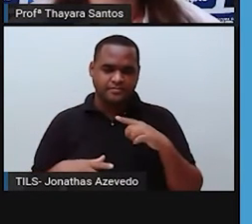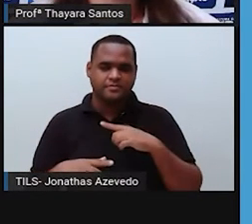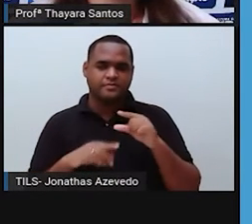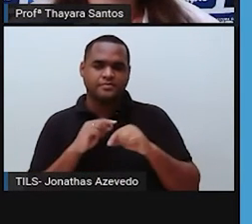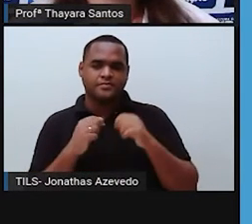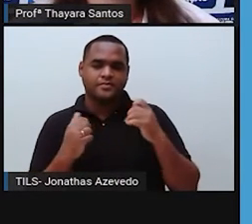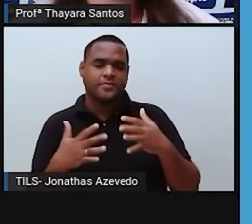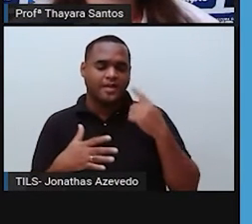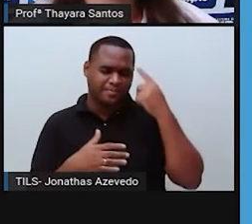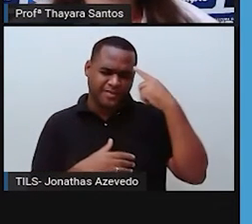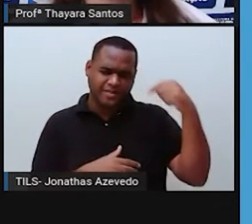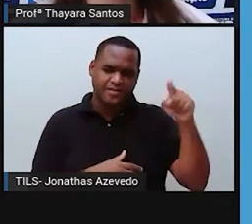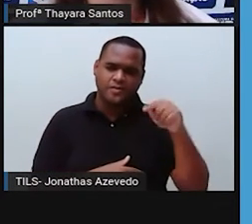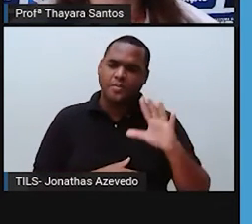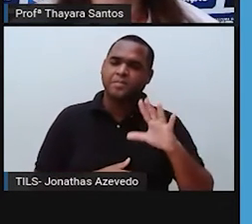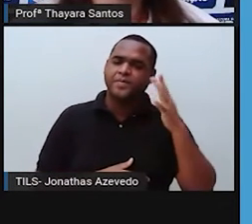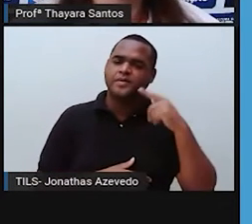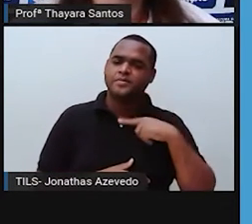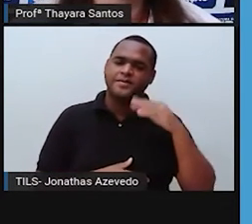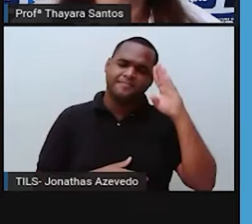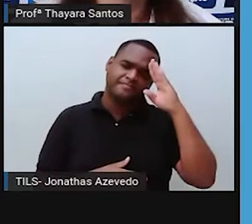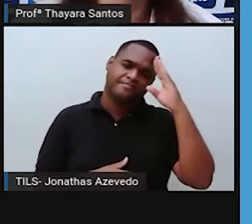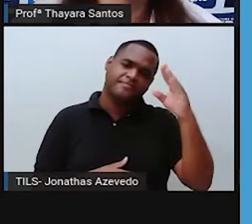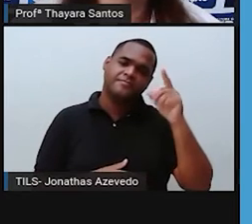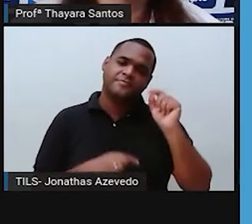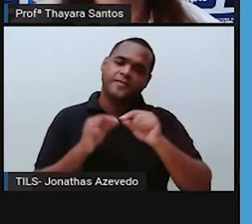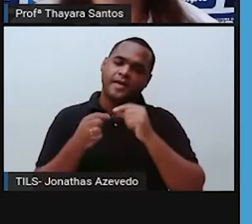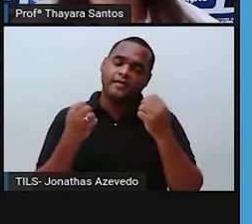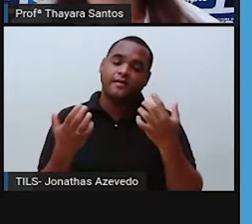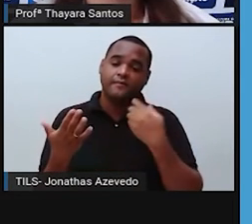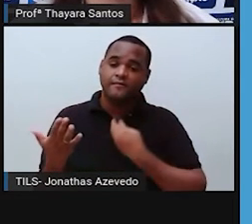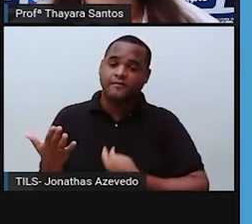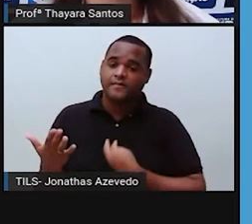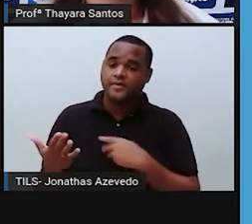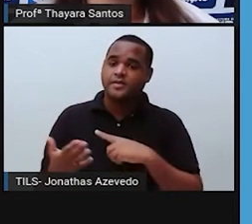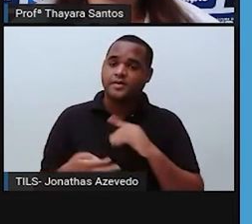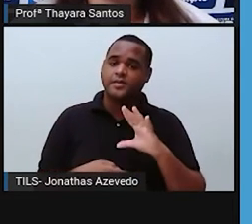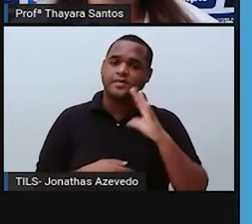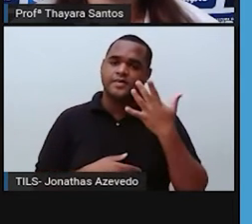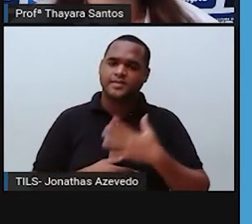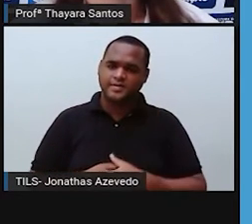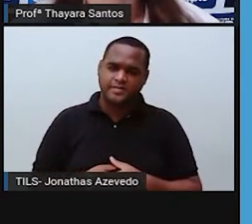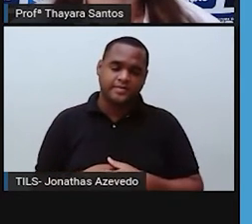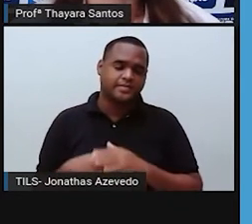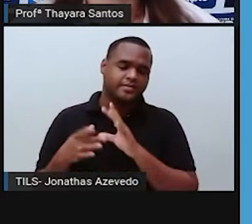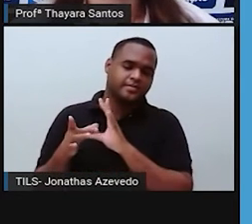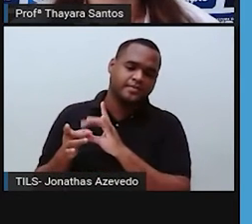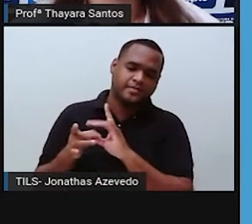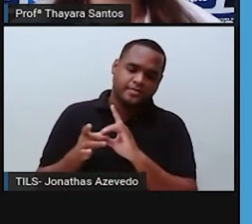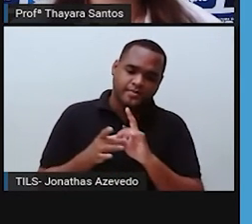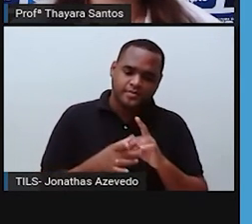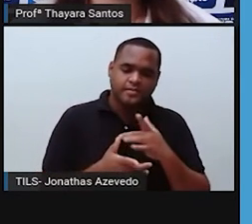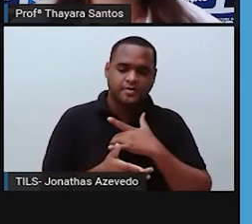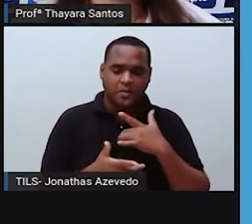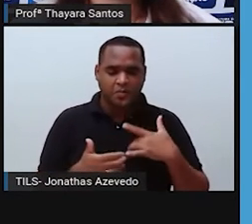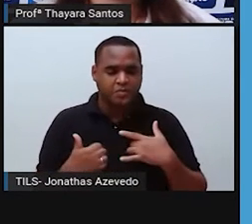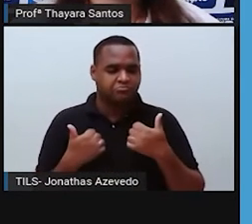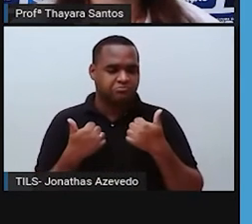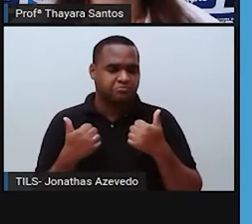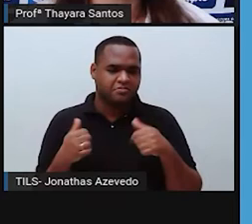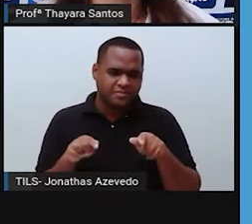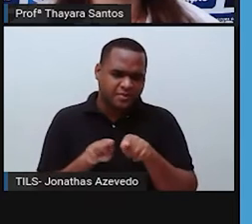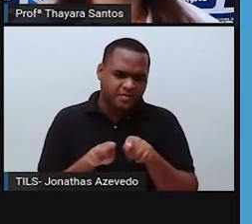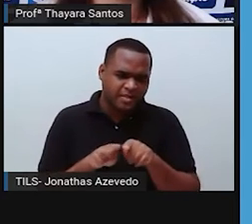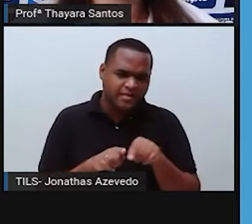está acontecendo e as consequências diretas disso para a nossa vida, né? Então, tem aspectos relacionados à nossa saúde e sem